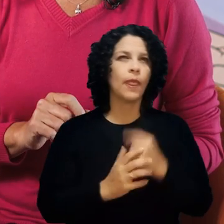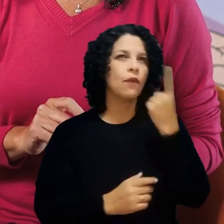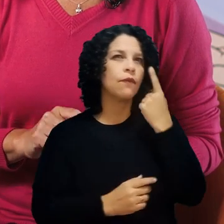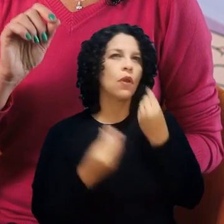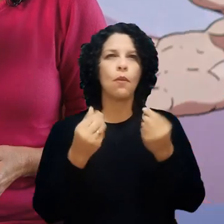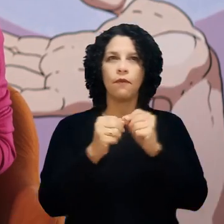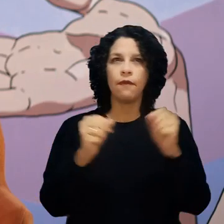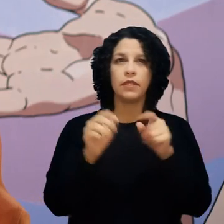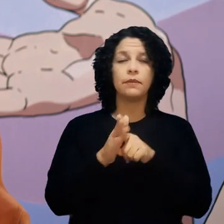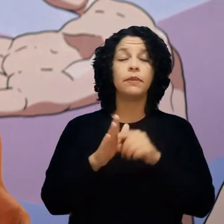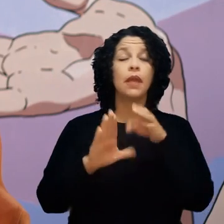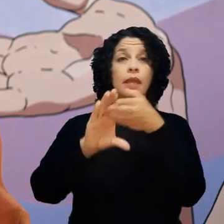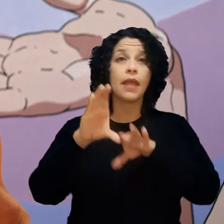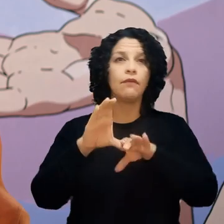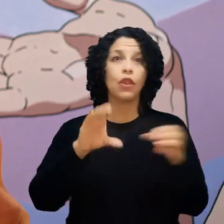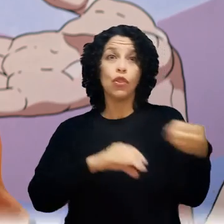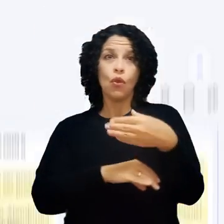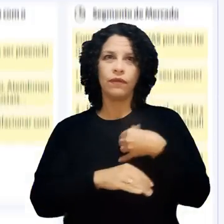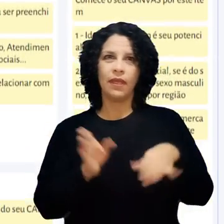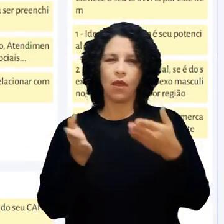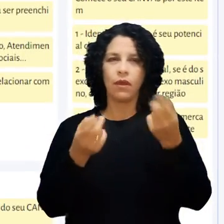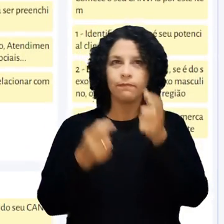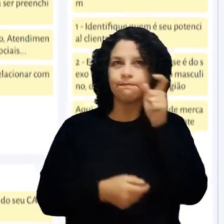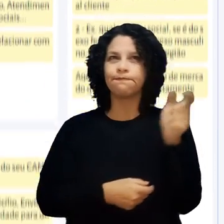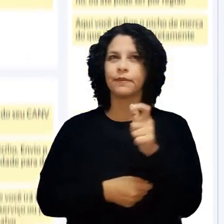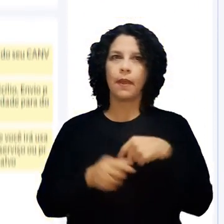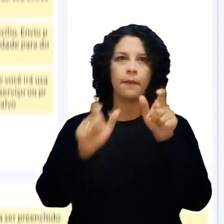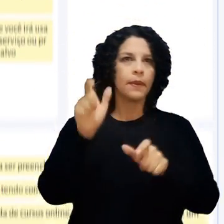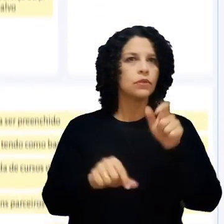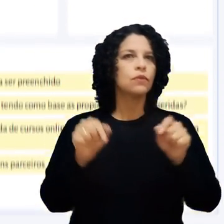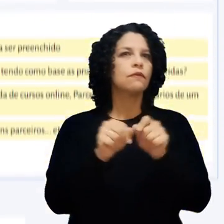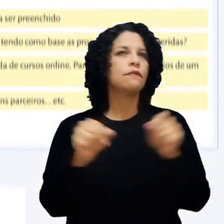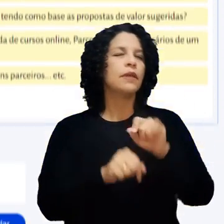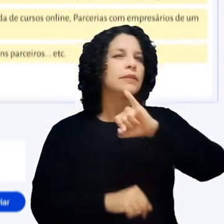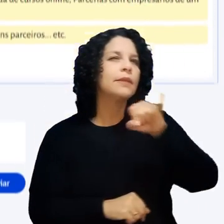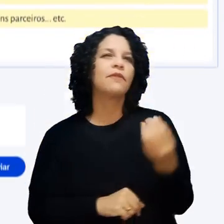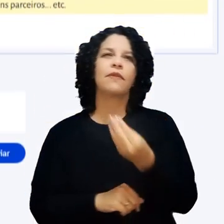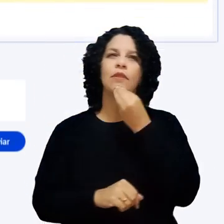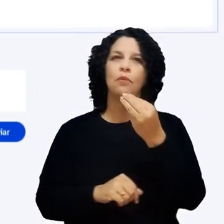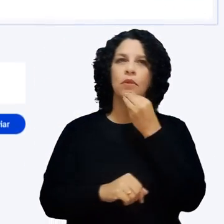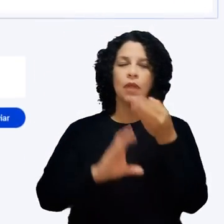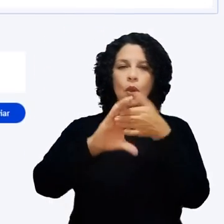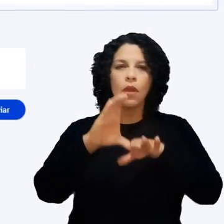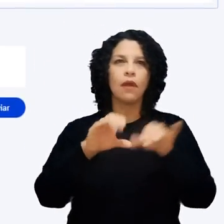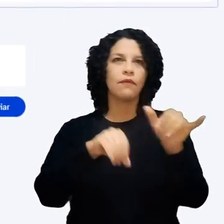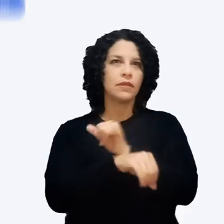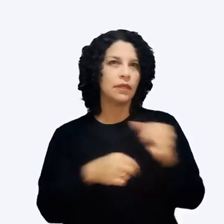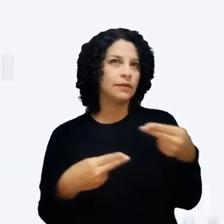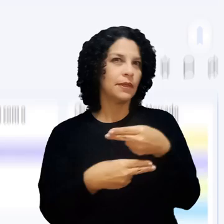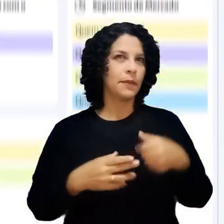dar uma olhada nos Canvas mais recentes? Observe como as pessoas estão aproveitando ao máximo a nossa